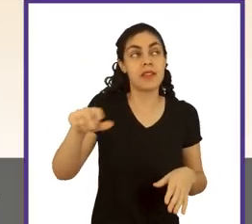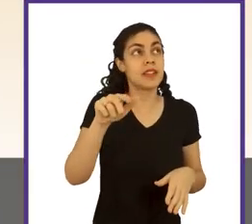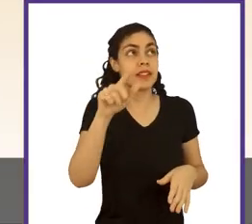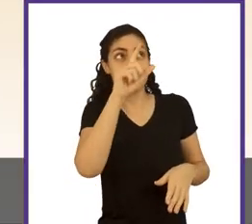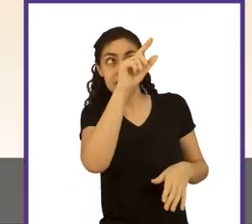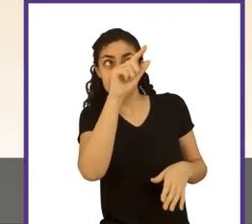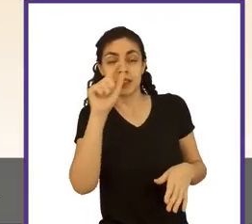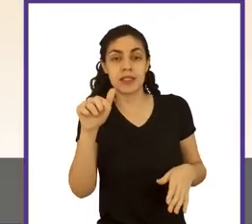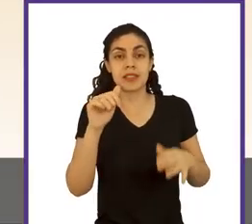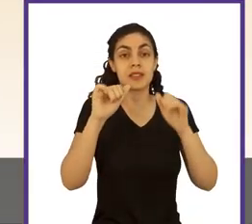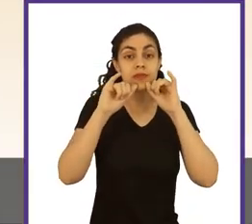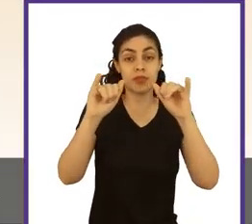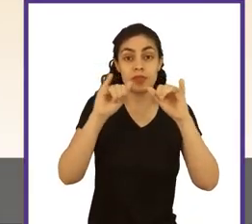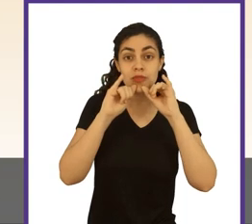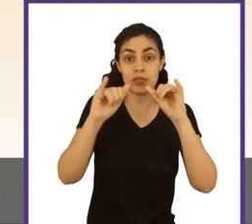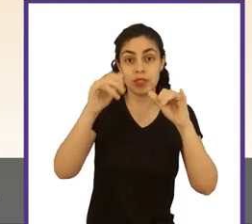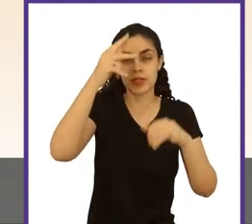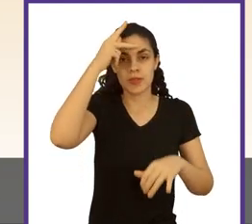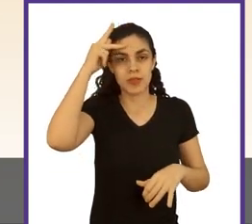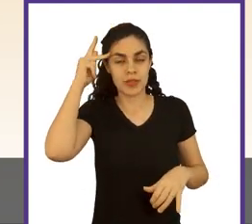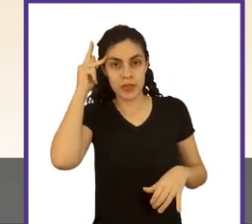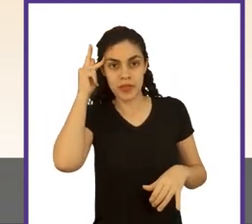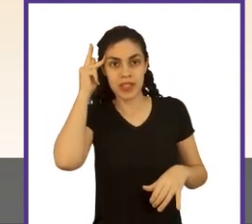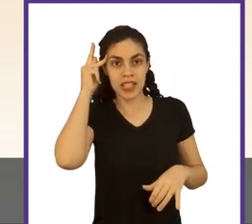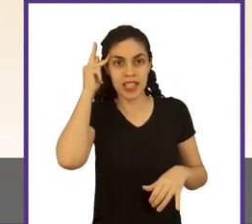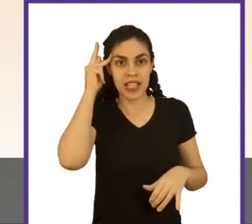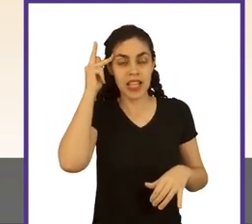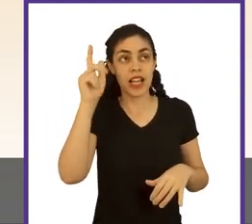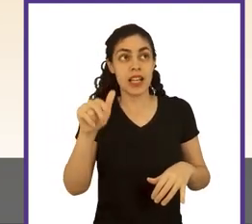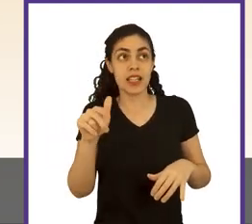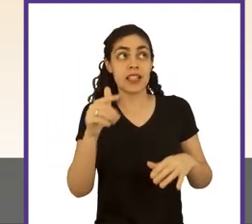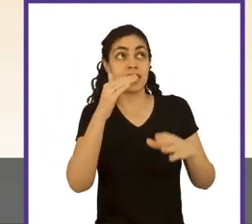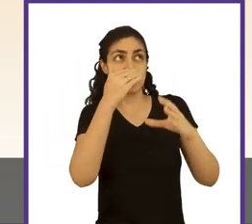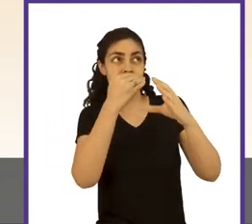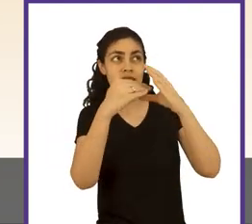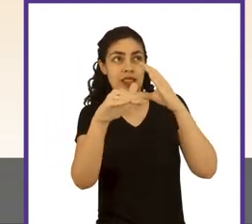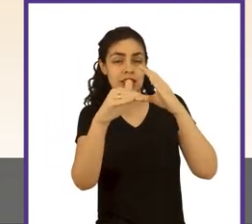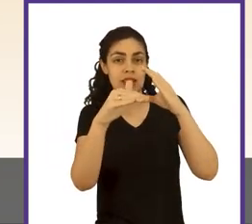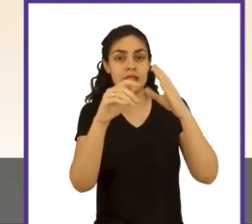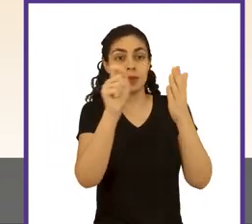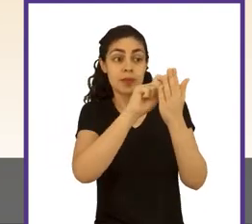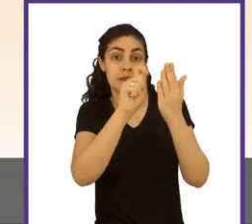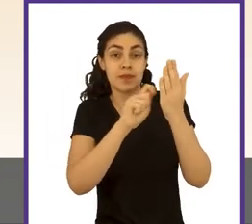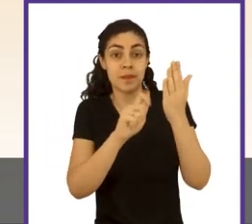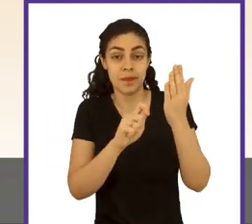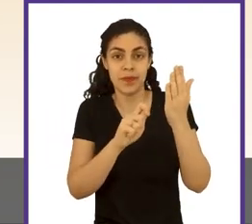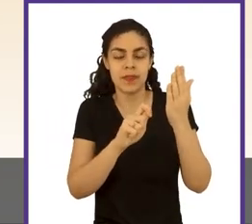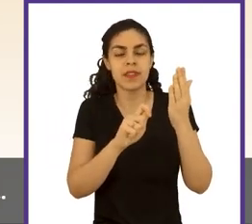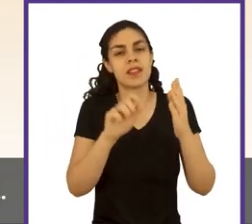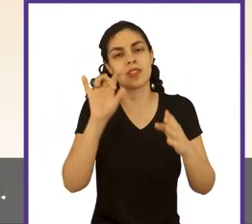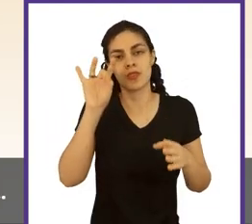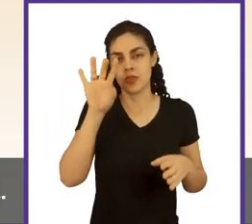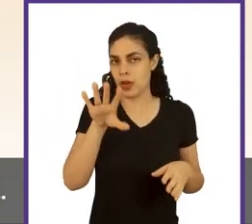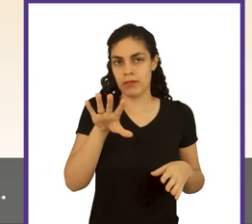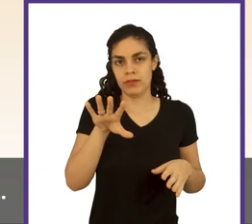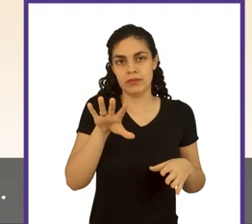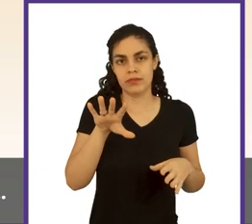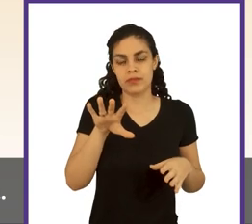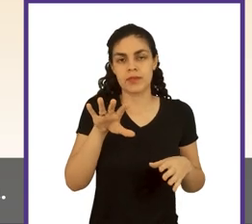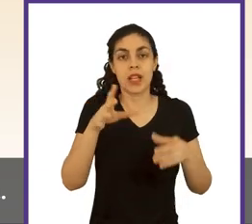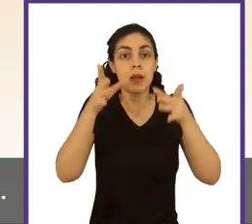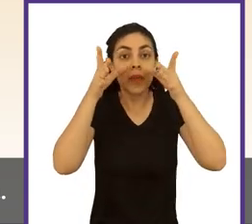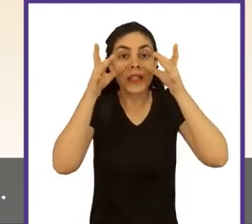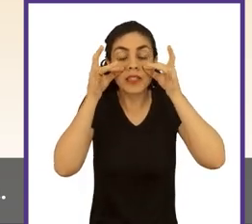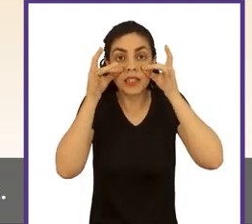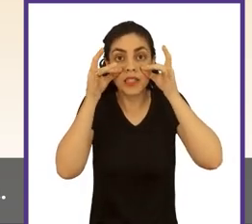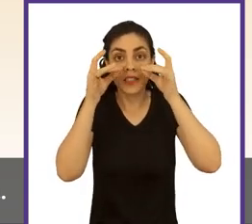vá em Atendimento e clique em Informações de Pessoa Física. Agora é só entrar nesse link e preencher o formulário. Só isso? Sim, mas preste